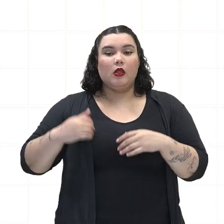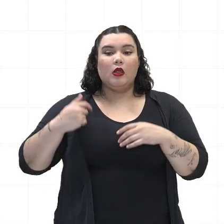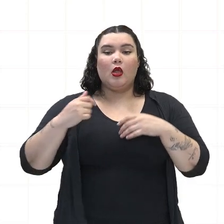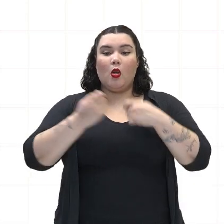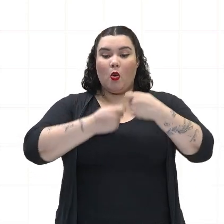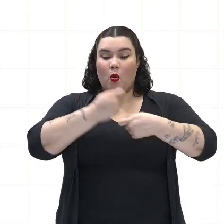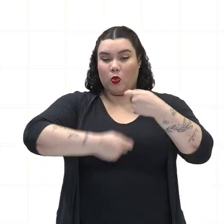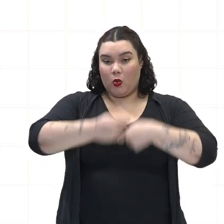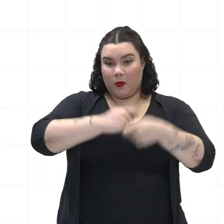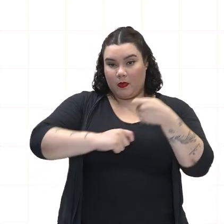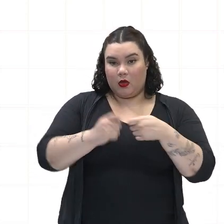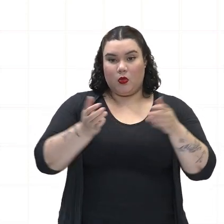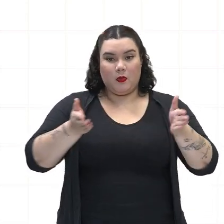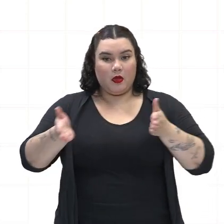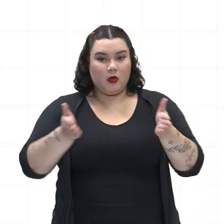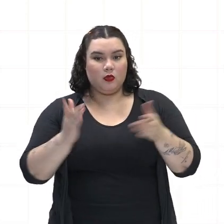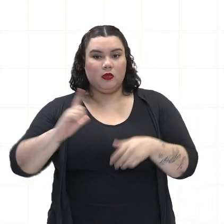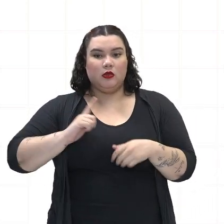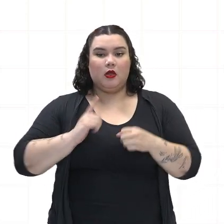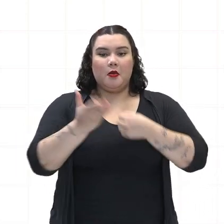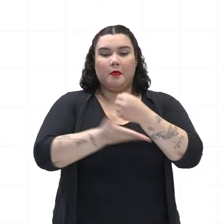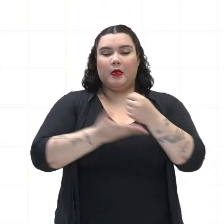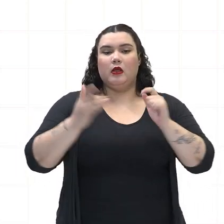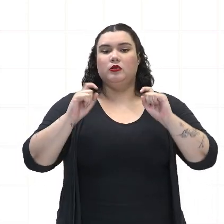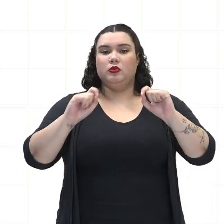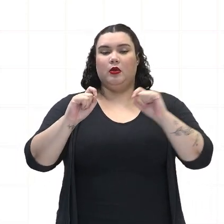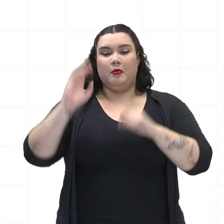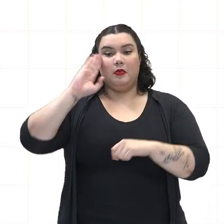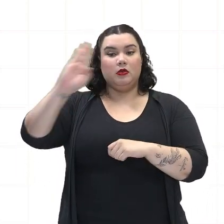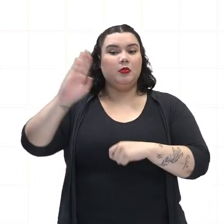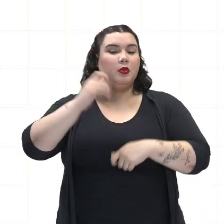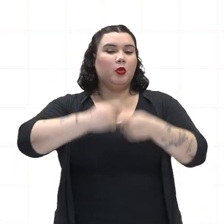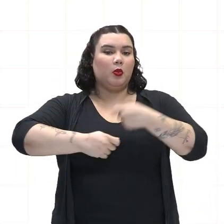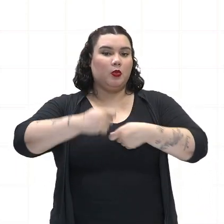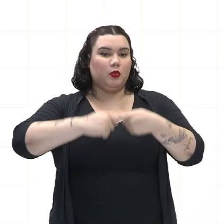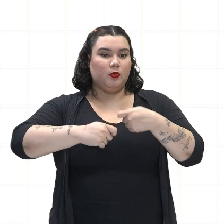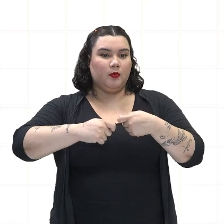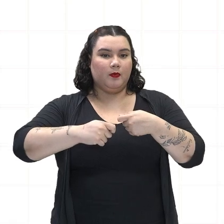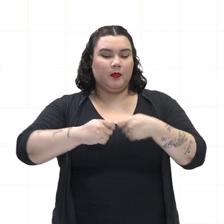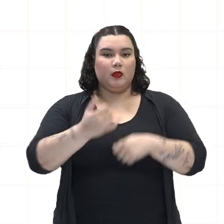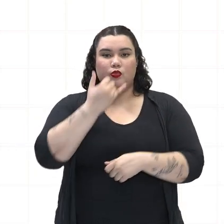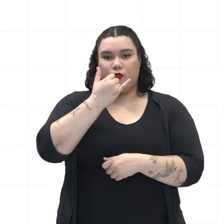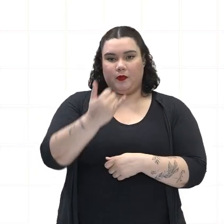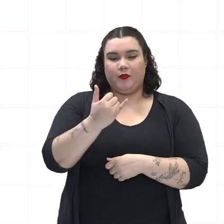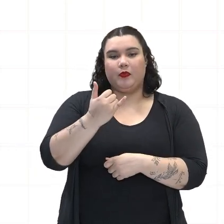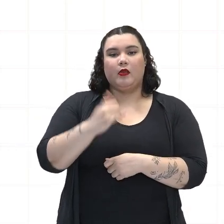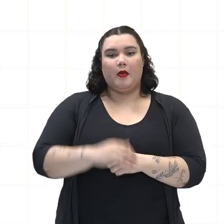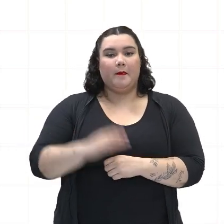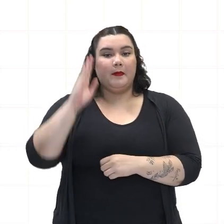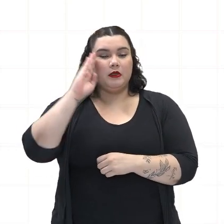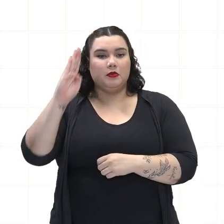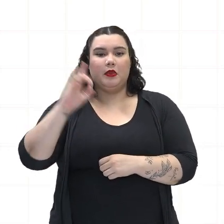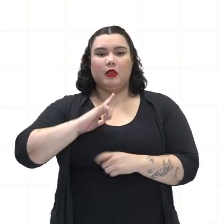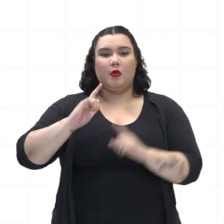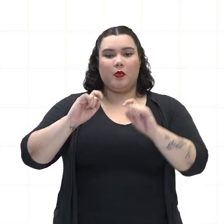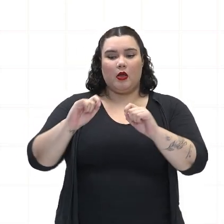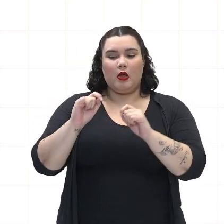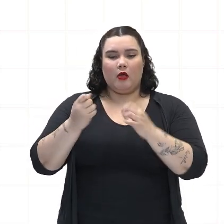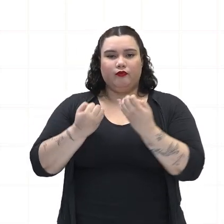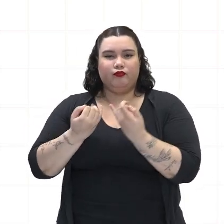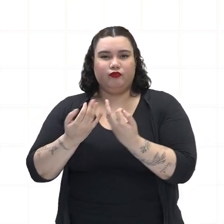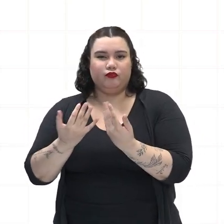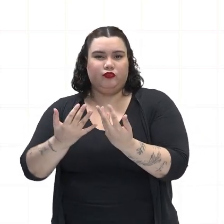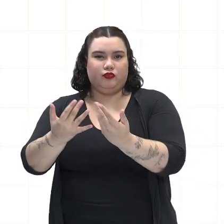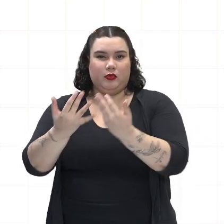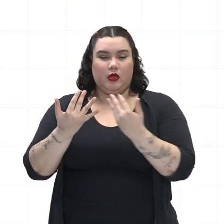período baseava-se principalmente na economia, melhor, na produção agrícola, que também, claro, vai gerar uma